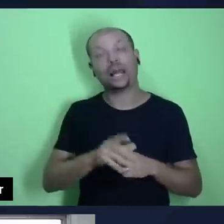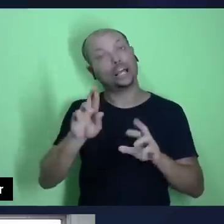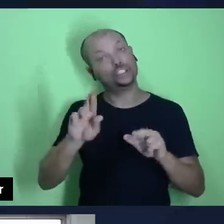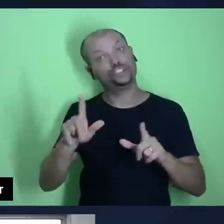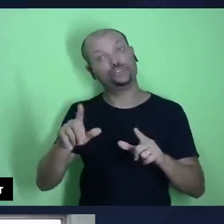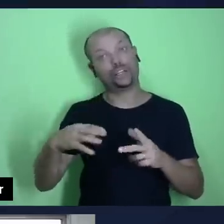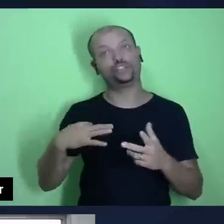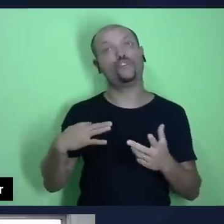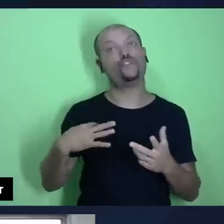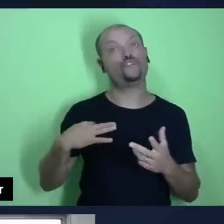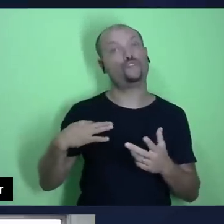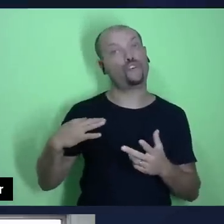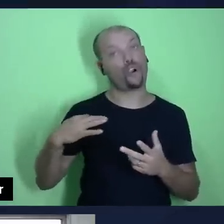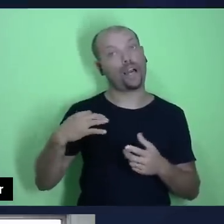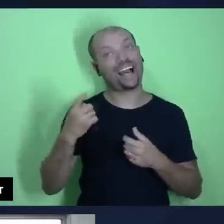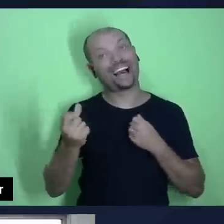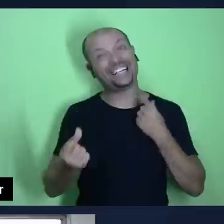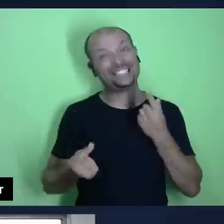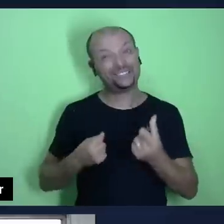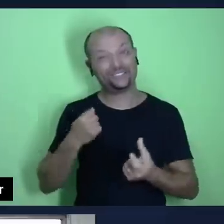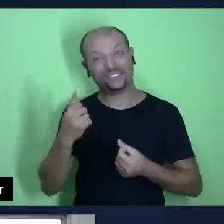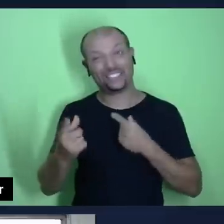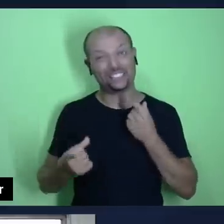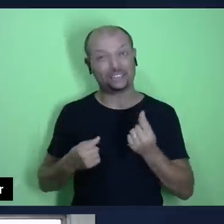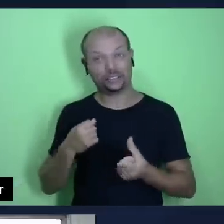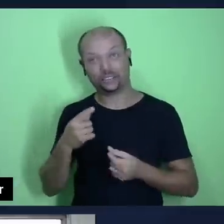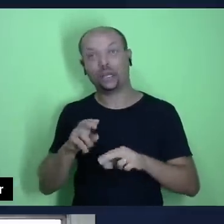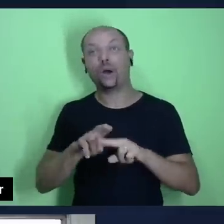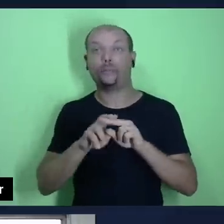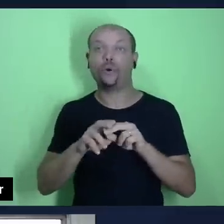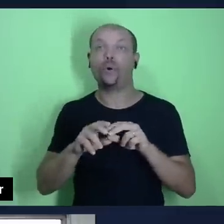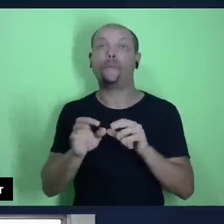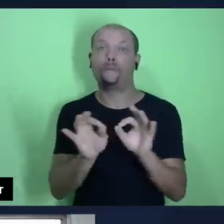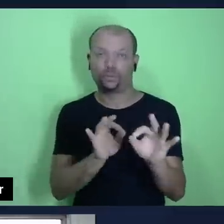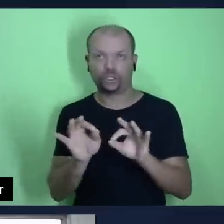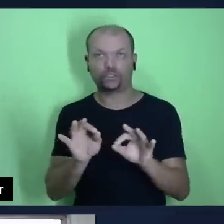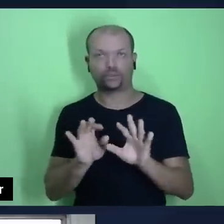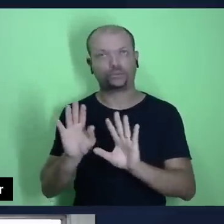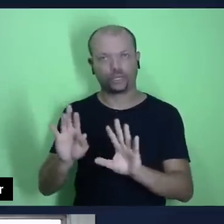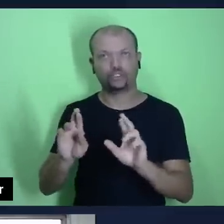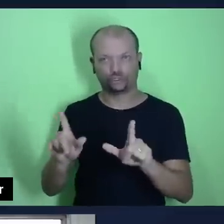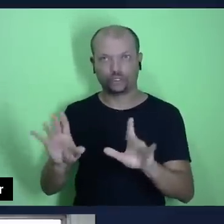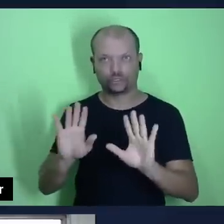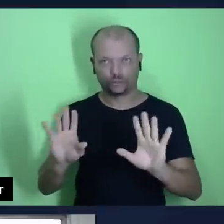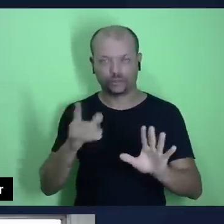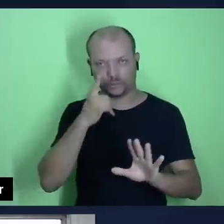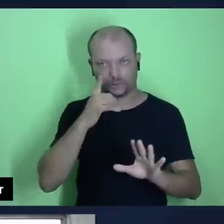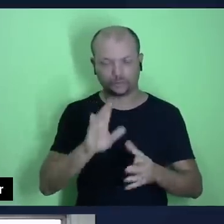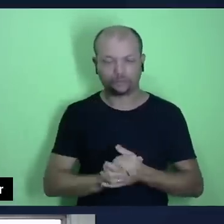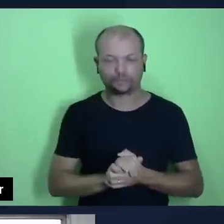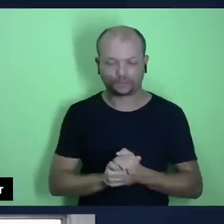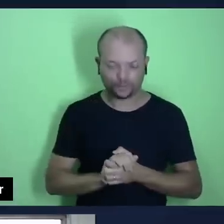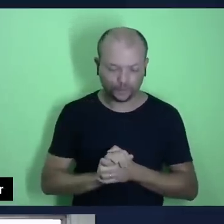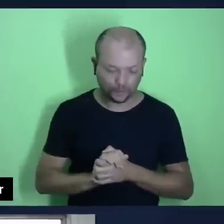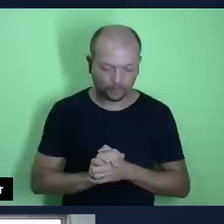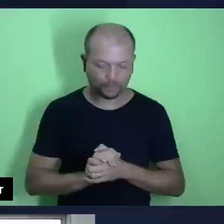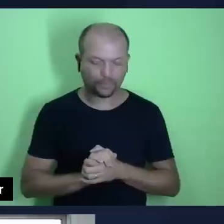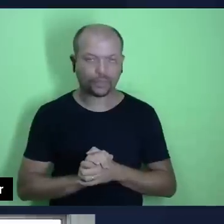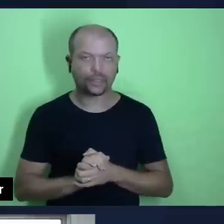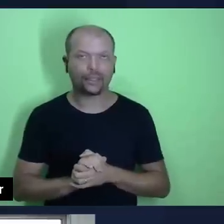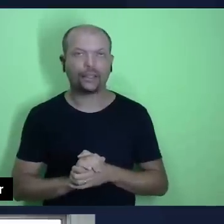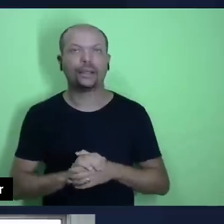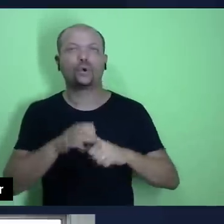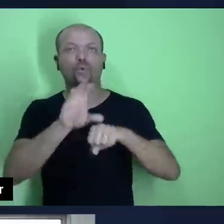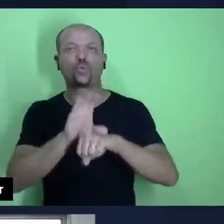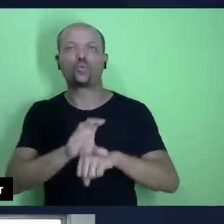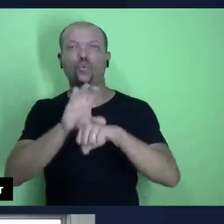ocorre ocasionalmente, normalmente, diante de algum projeto. Ok? Então, nós temos a oferta regular, que é a cada culto. A